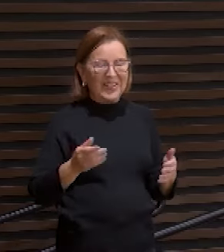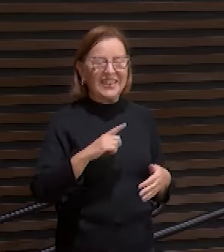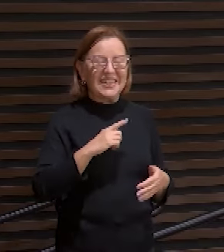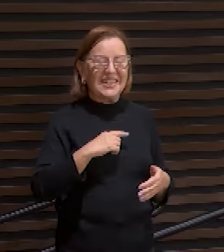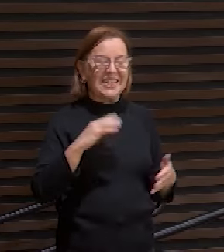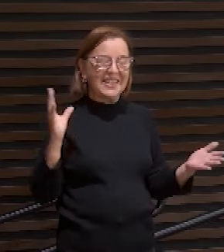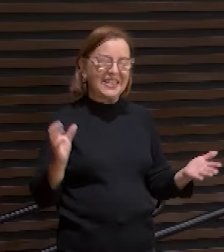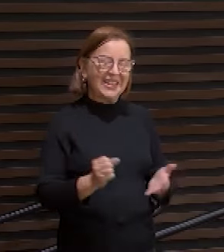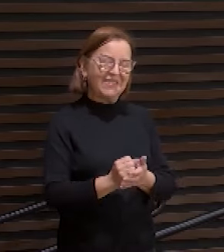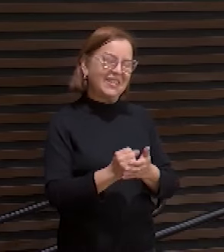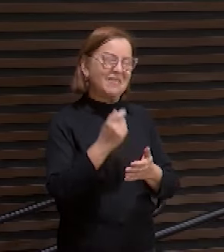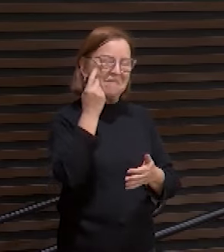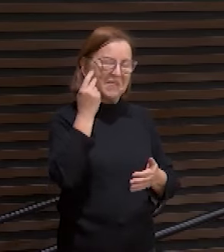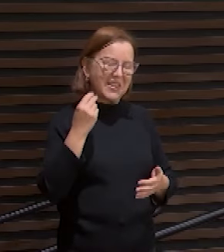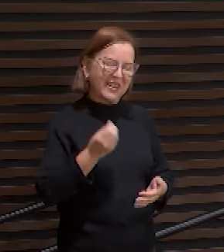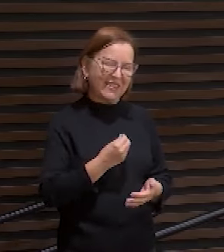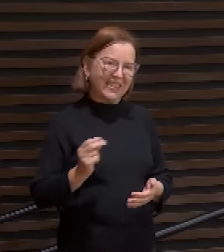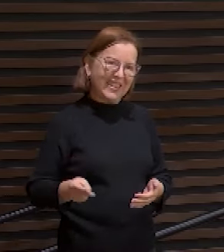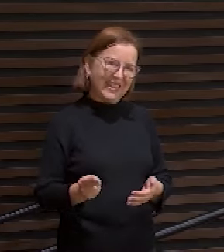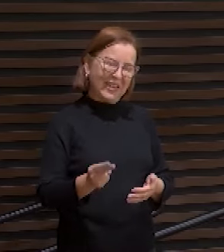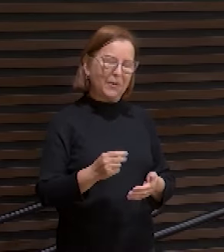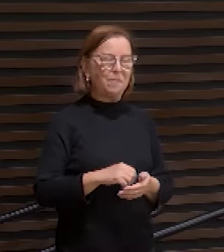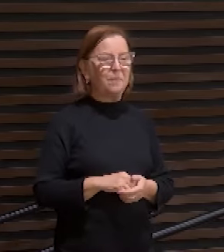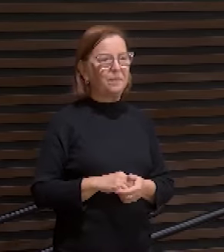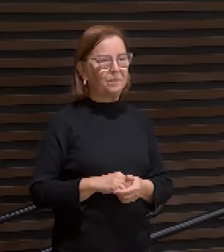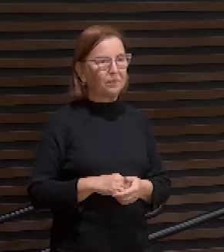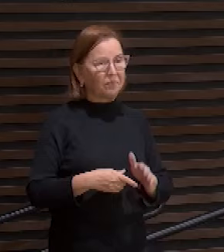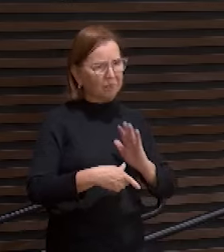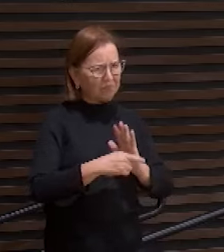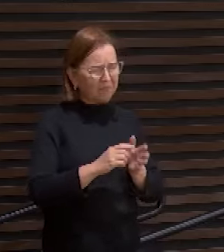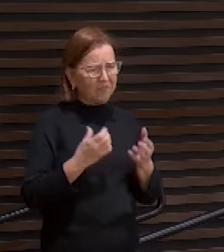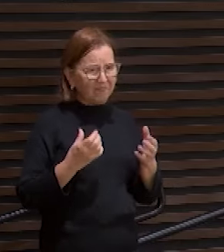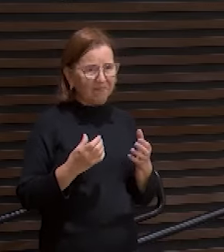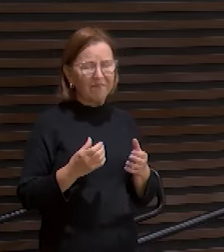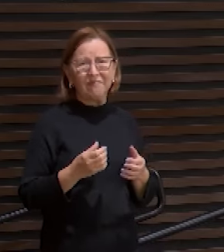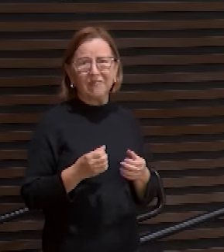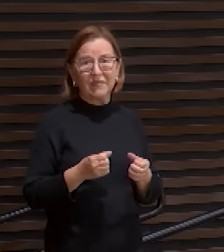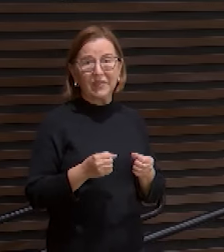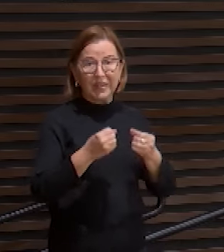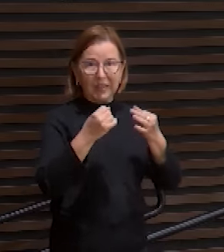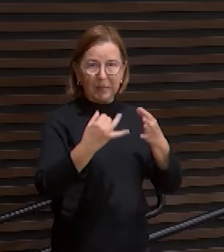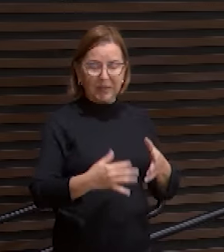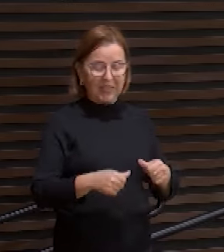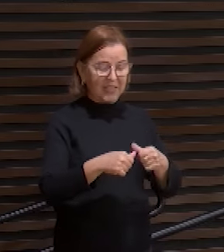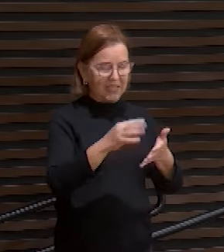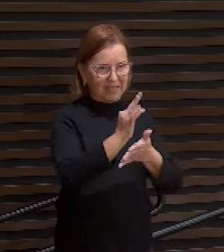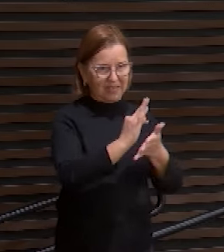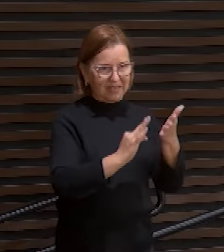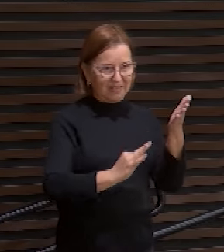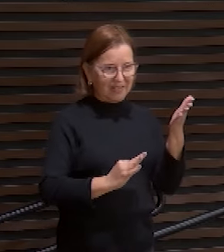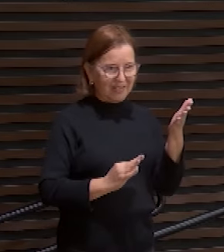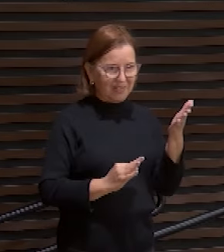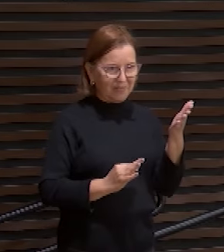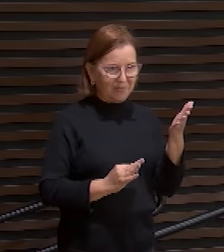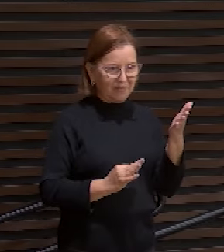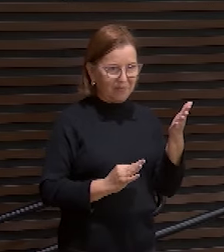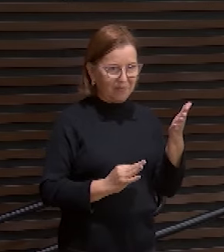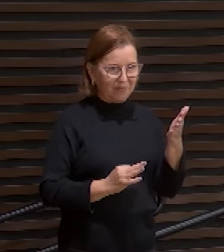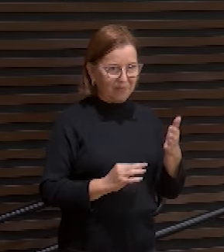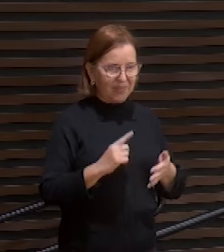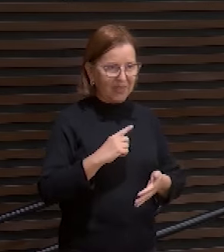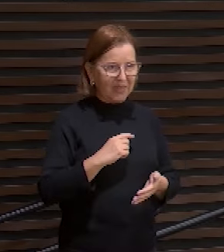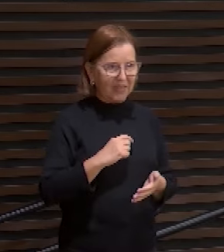Antes de entrarmos na exposição, eu queria também fazer uma observação. Esse texto, meus irmãos, ele tem 15